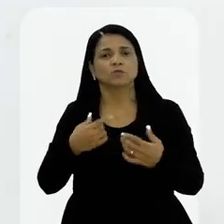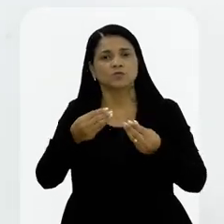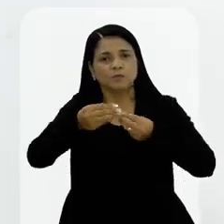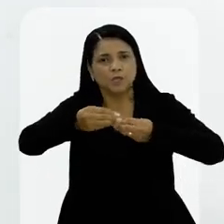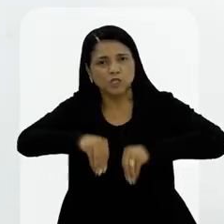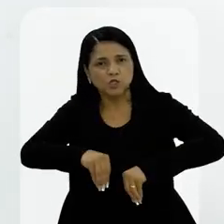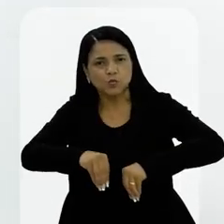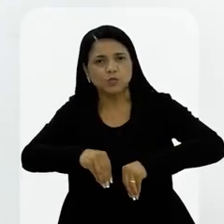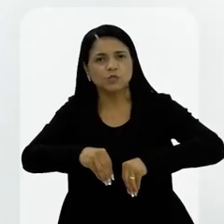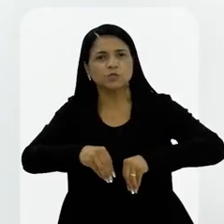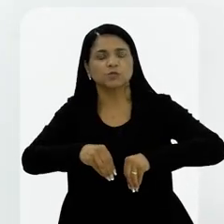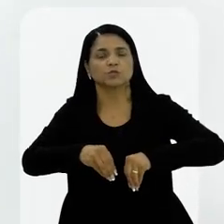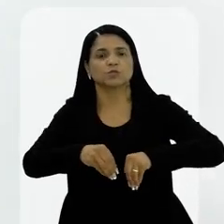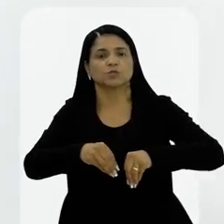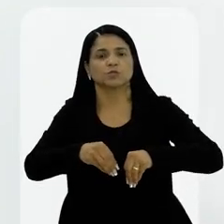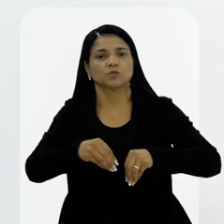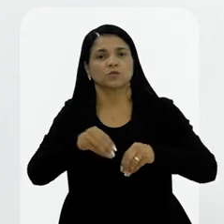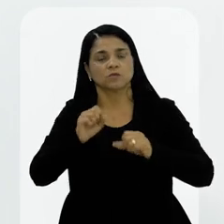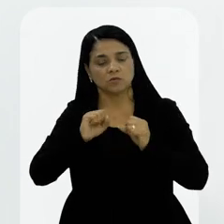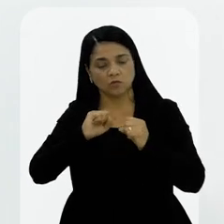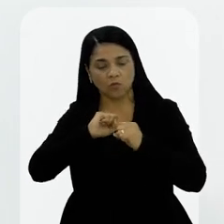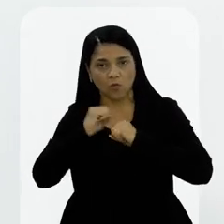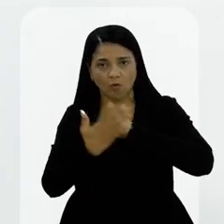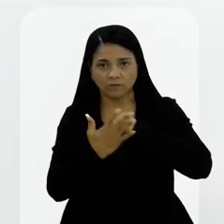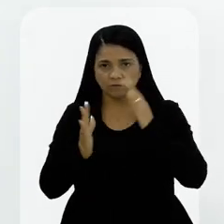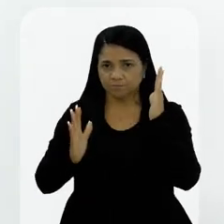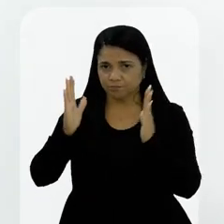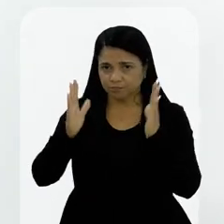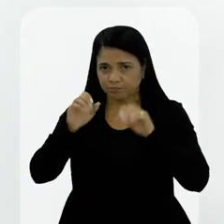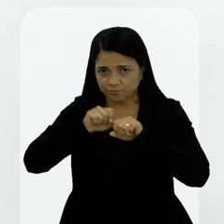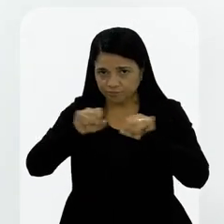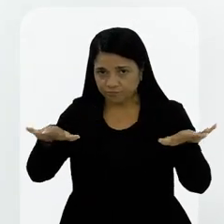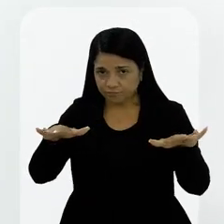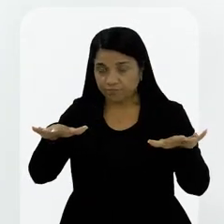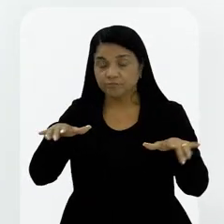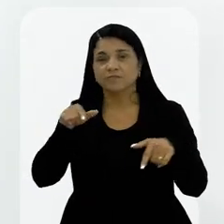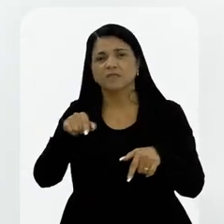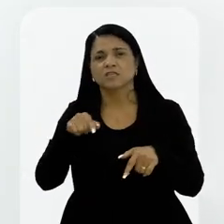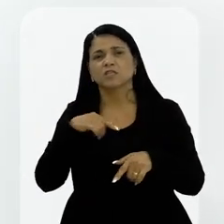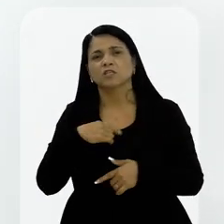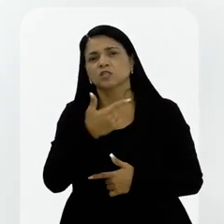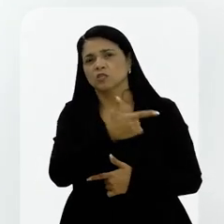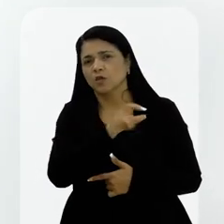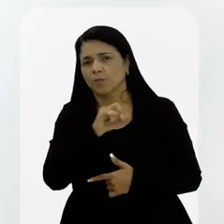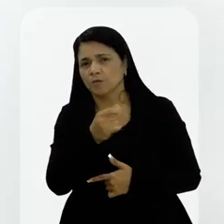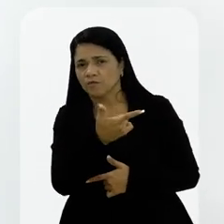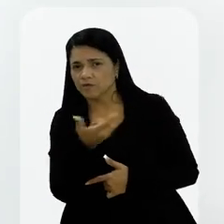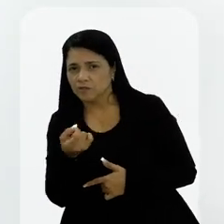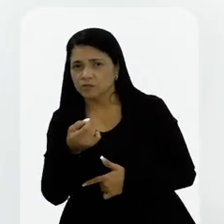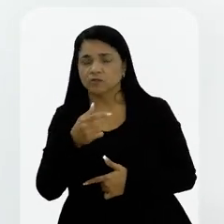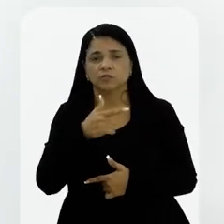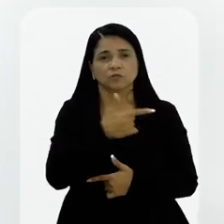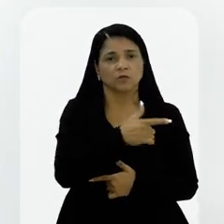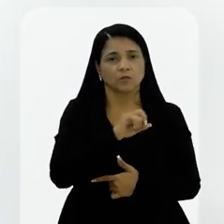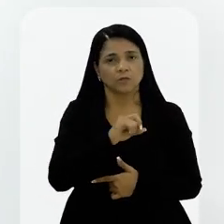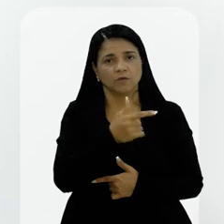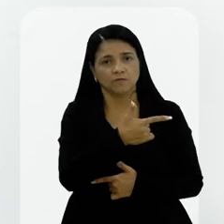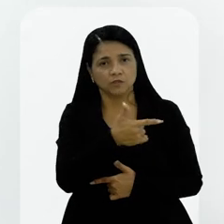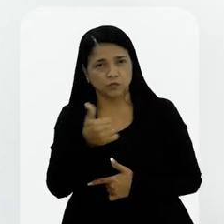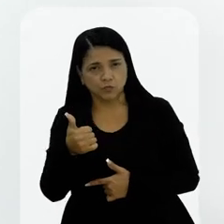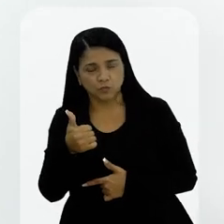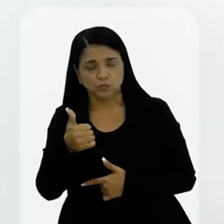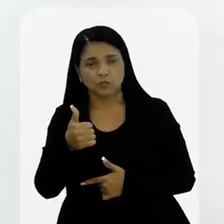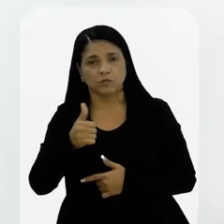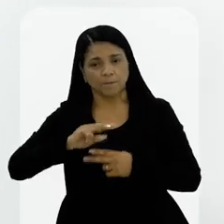os danos deixados pela pandemia da Covid-19. Acho que o que aconteceu em 2020, 2021,